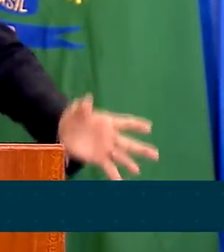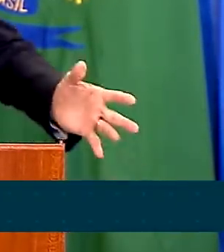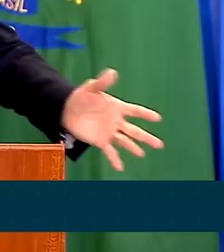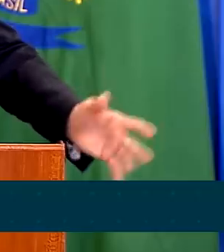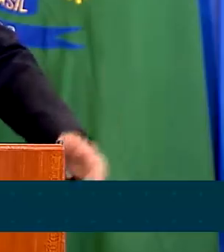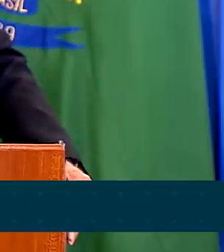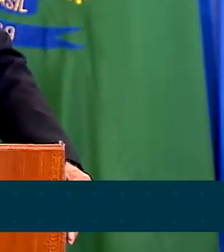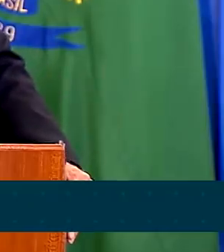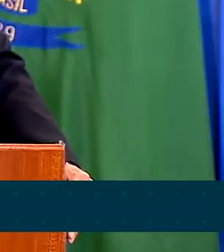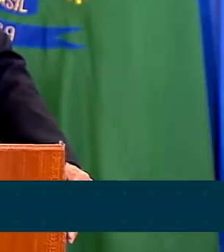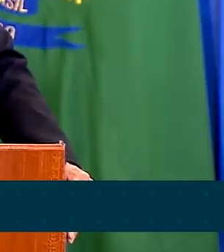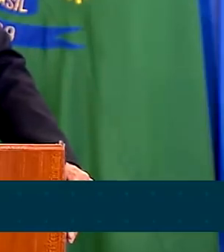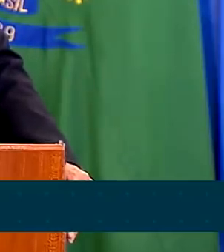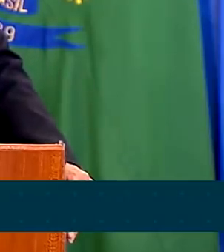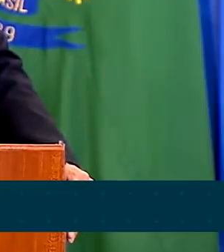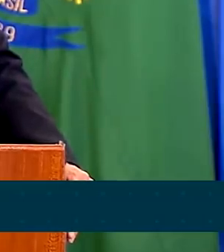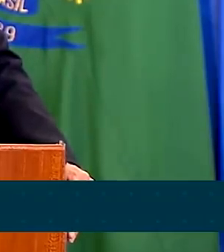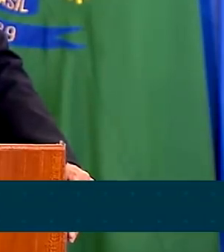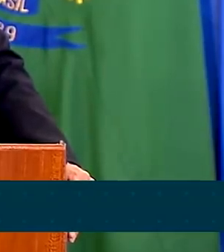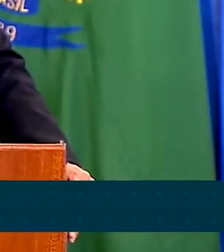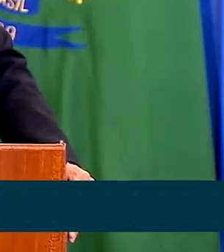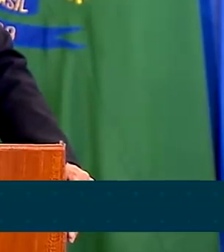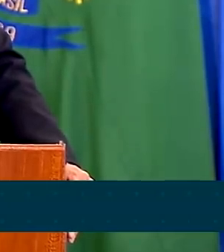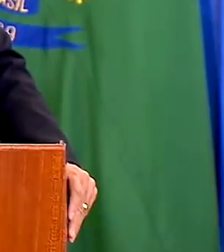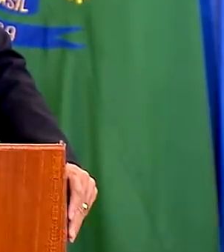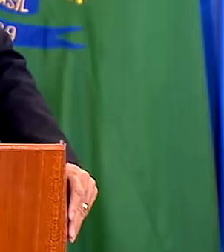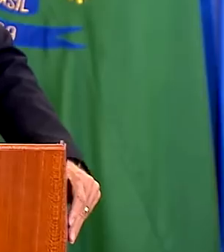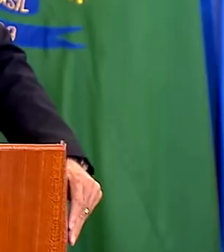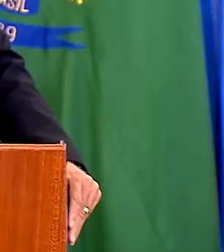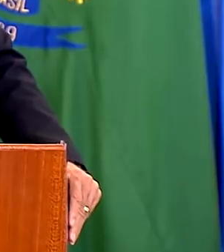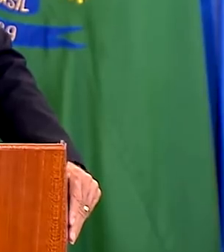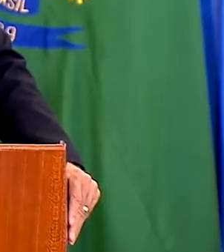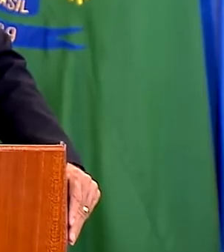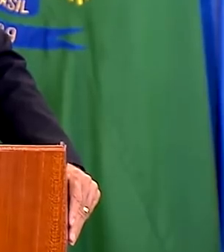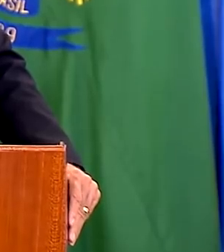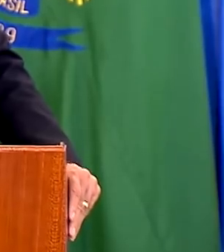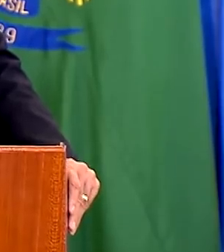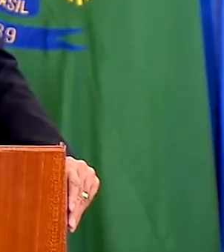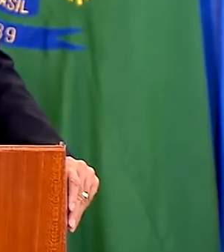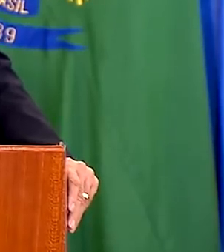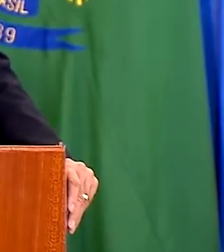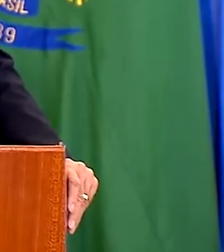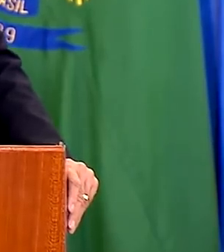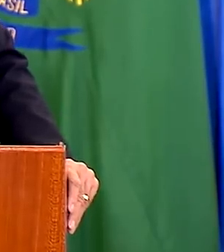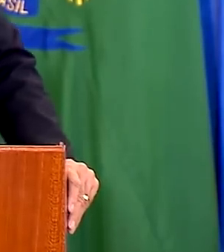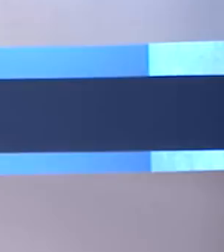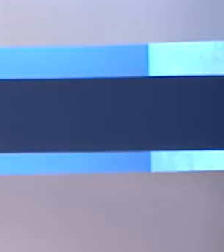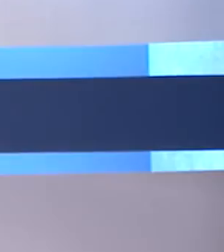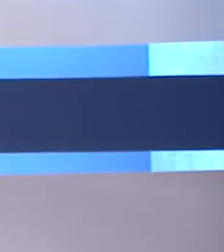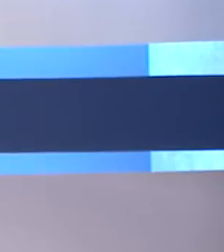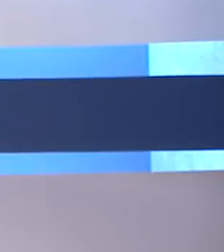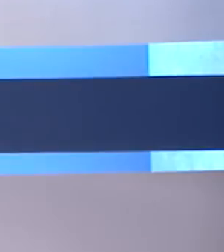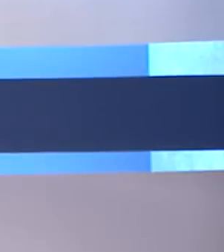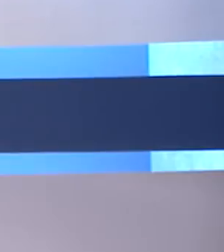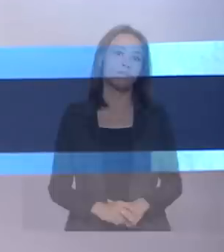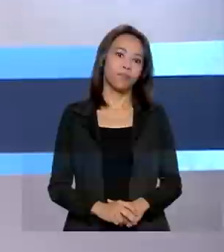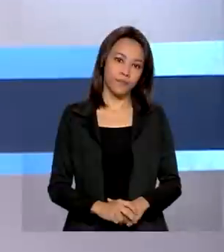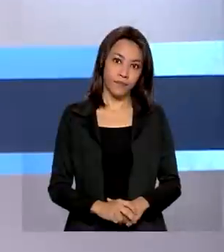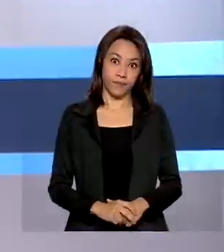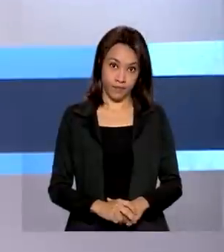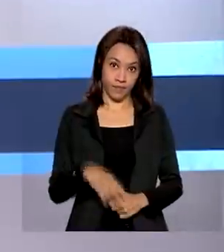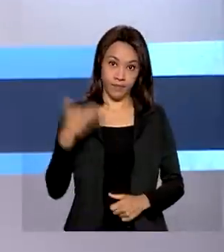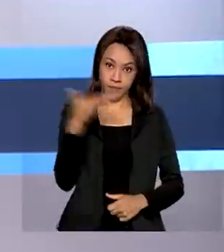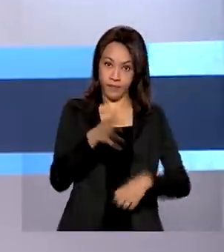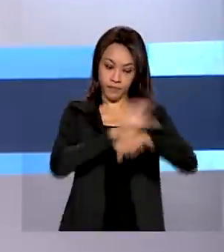confortante num momento de dor muito grande. A gente pensa que nunca pode acontecer com a gente. Com a